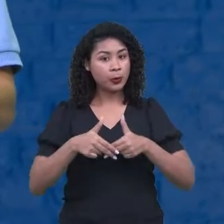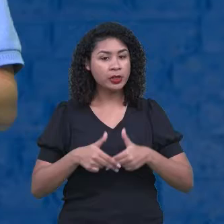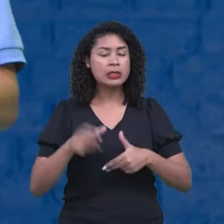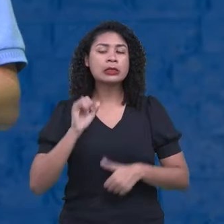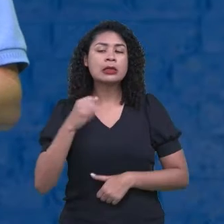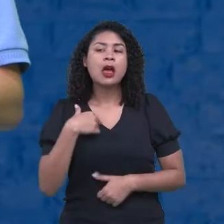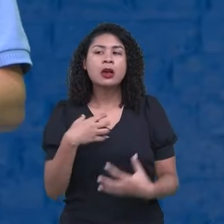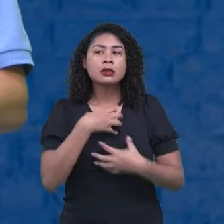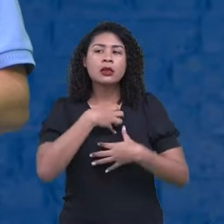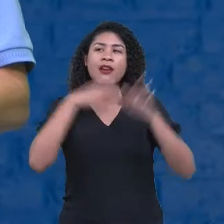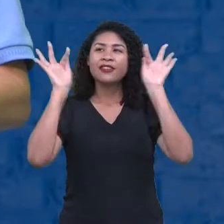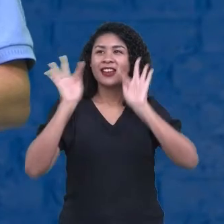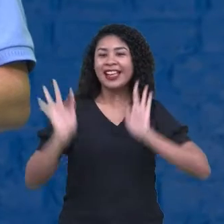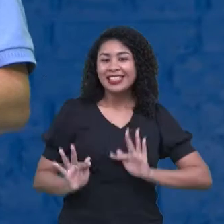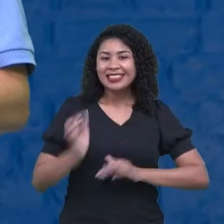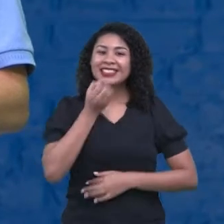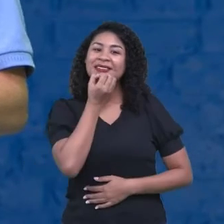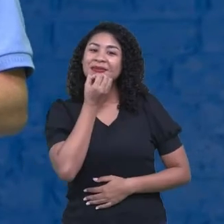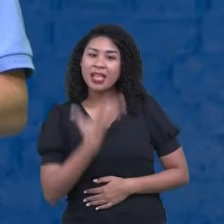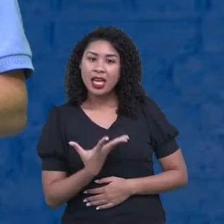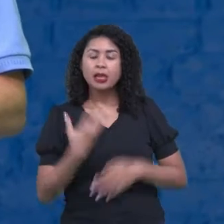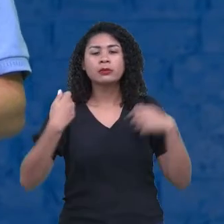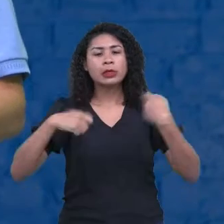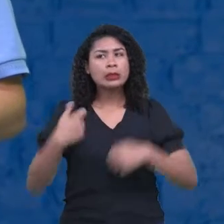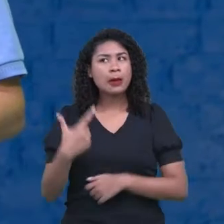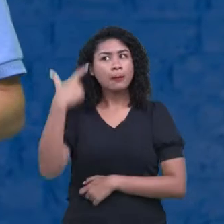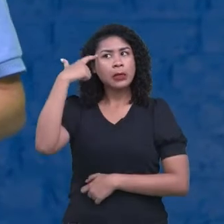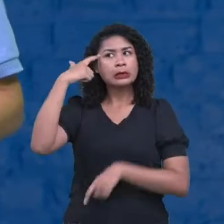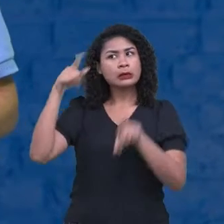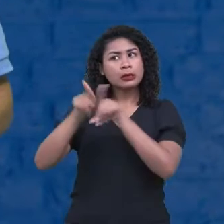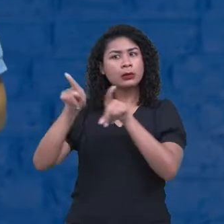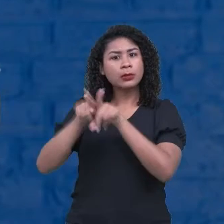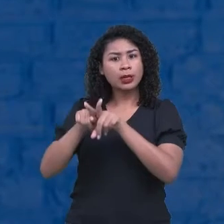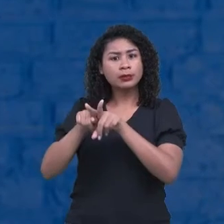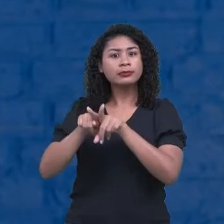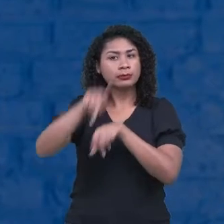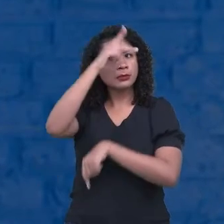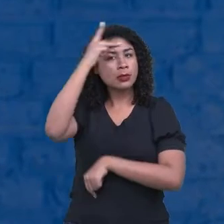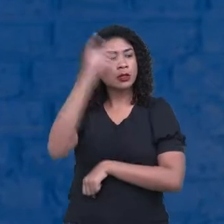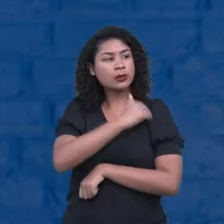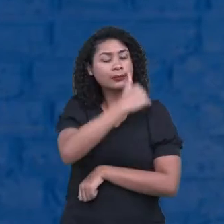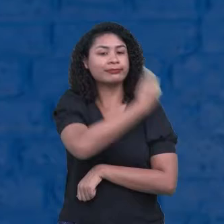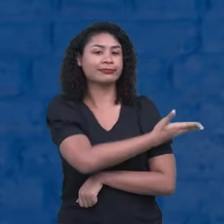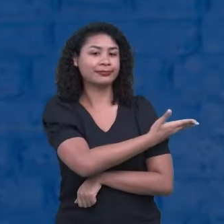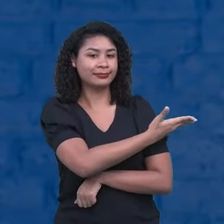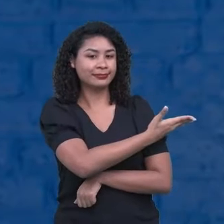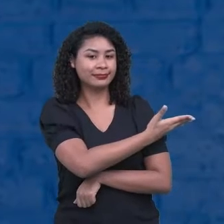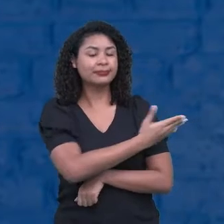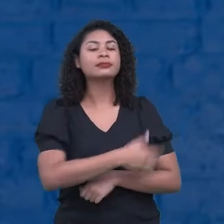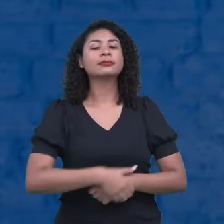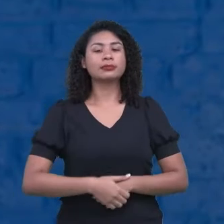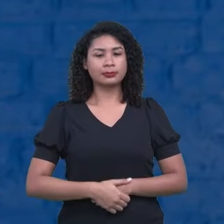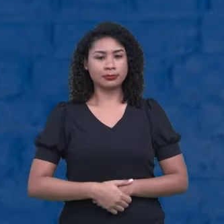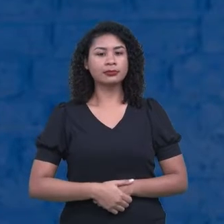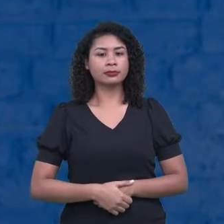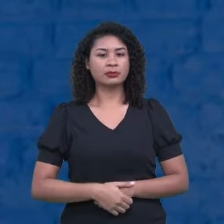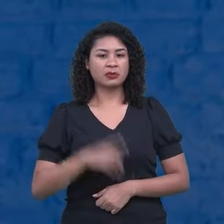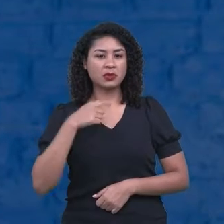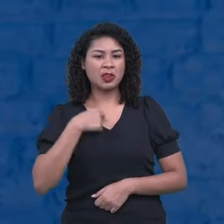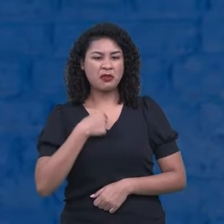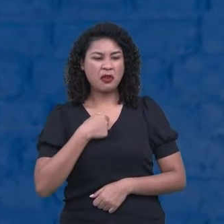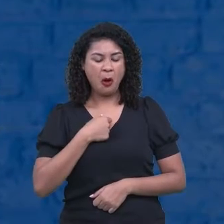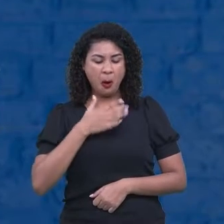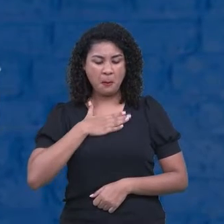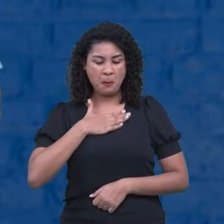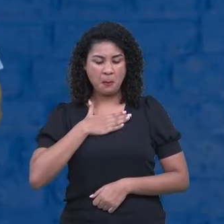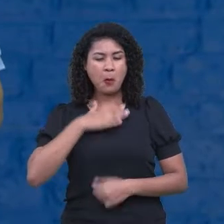bem, mas eu tenho que levar em consideração também o quê? O outro. Não abandonar o meu projeto